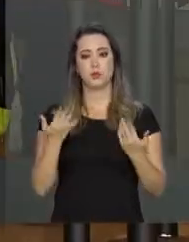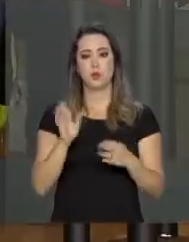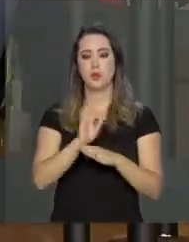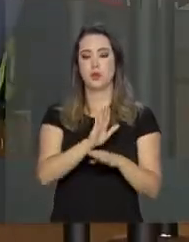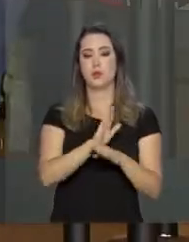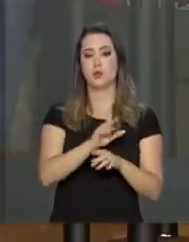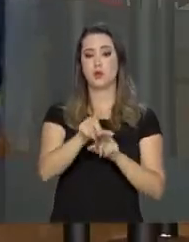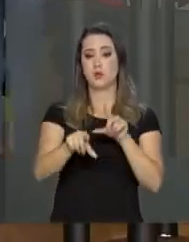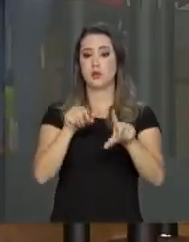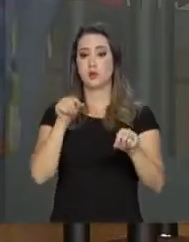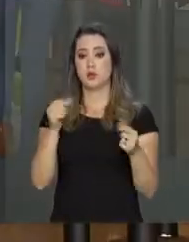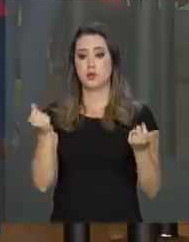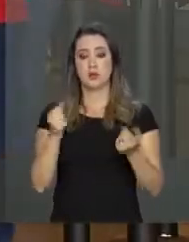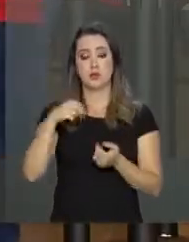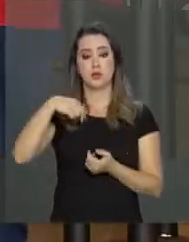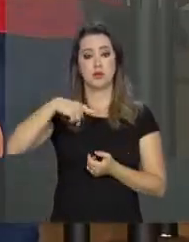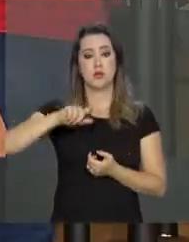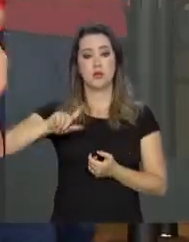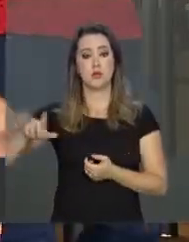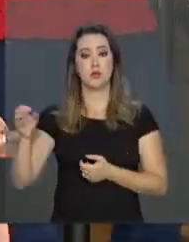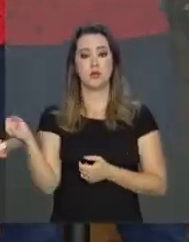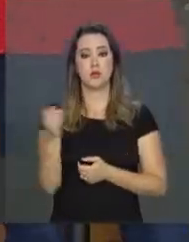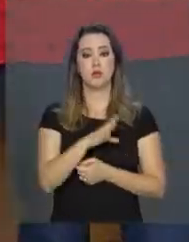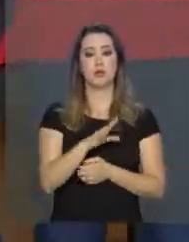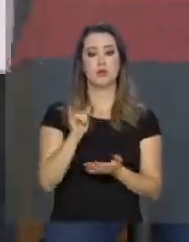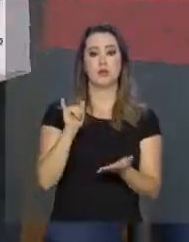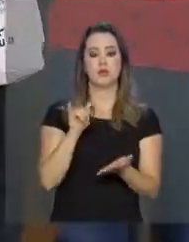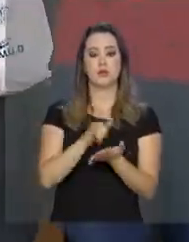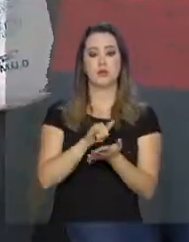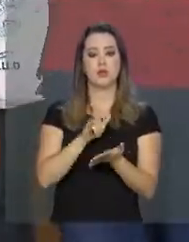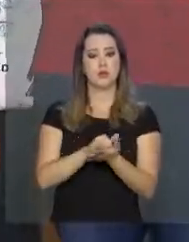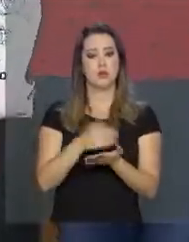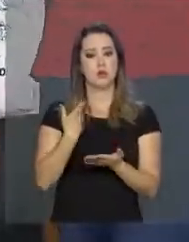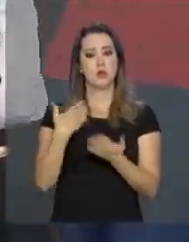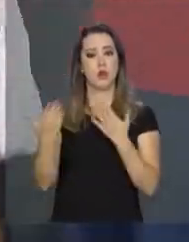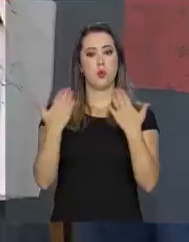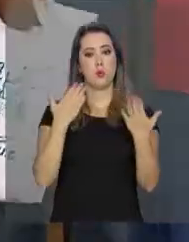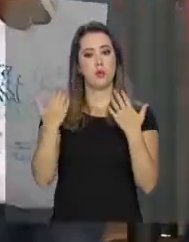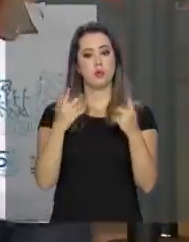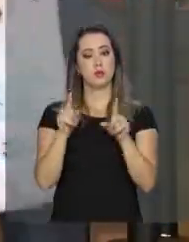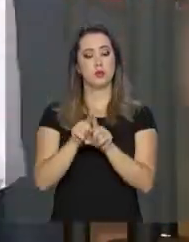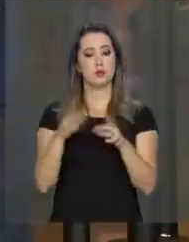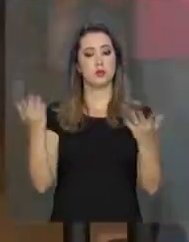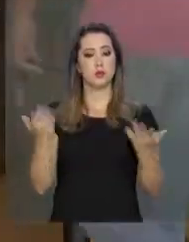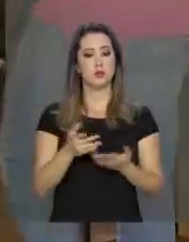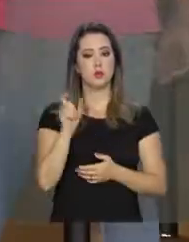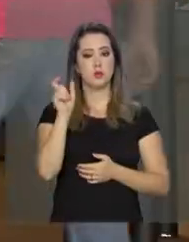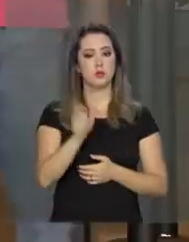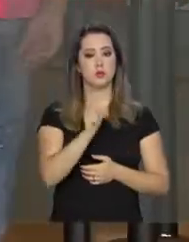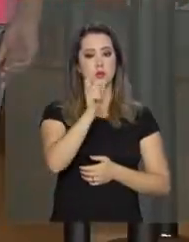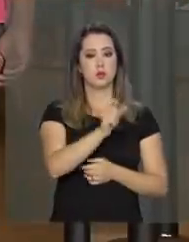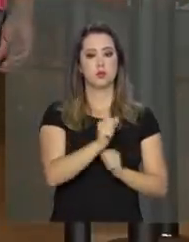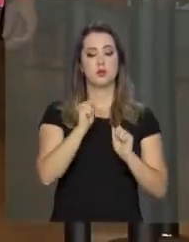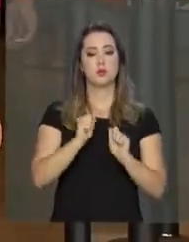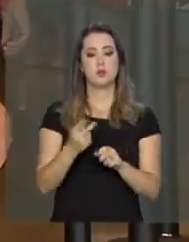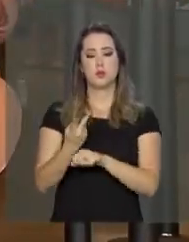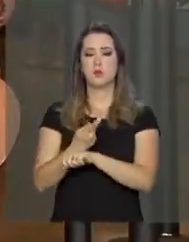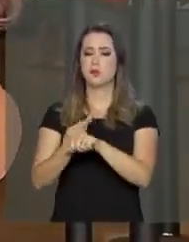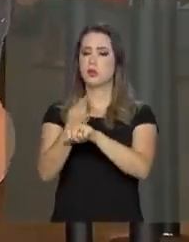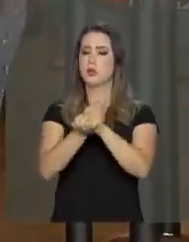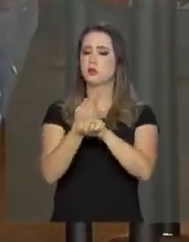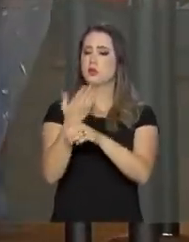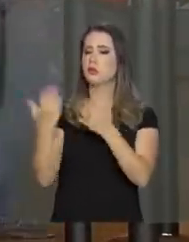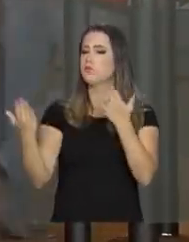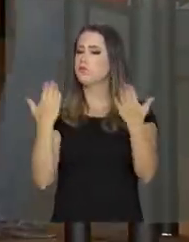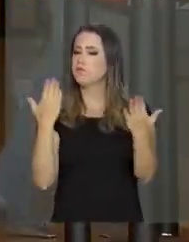nessa escolha, a Anatel vai lançar um novo aplicativo, o Anatel Comparador. Com a ferramenta, o consumidor vai poder buscar e